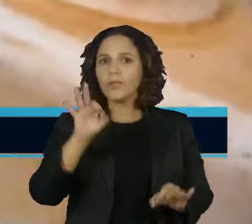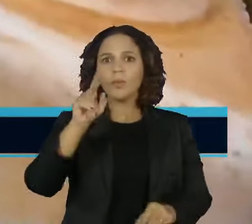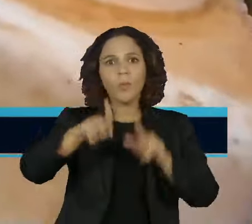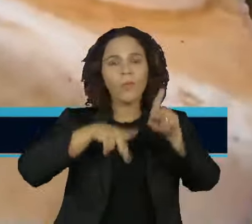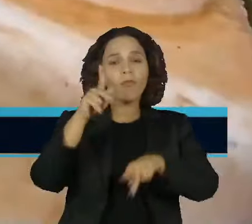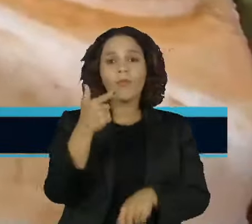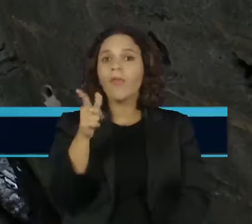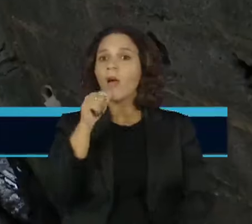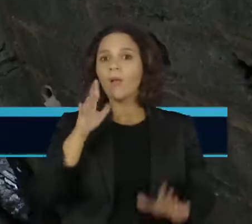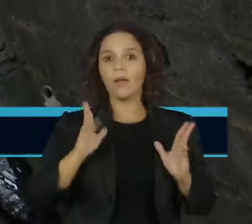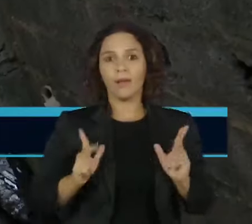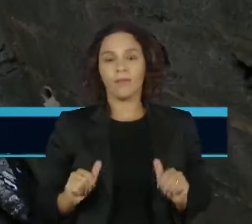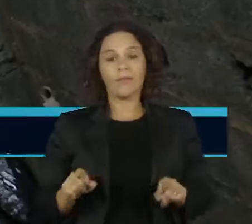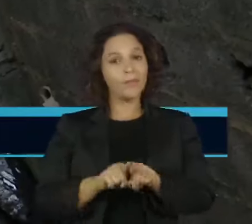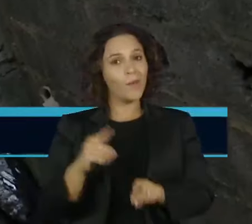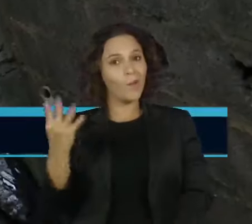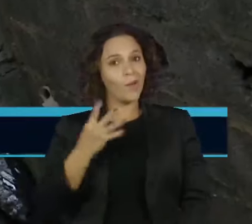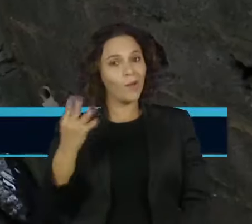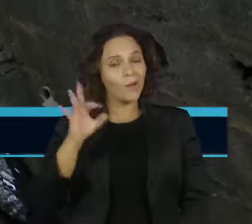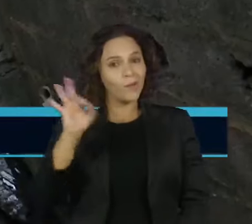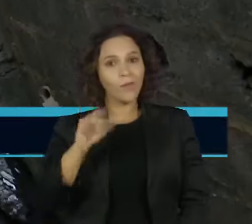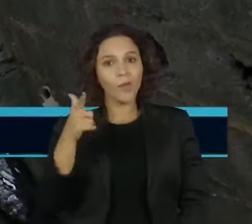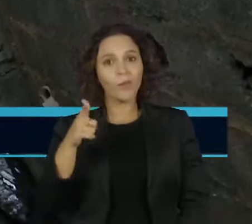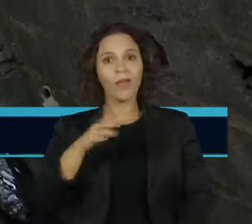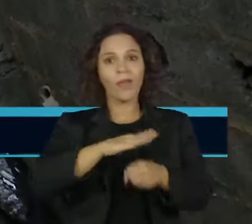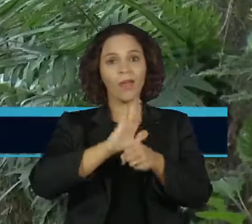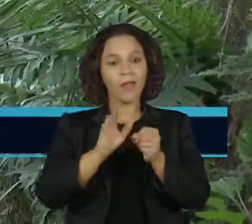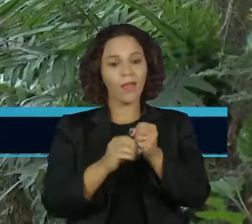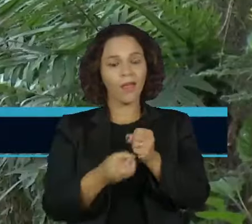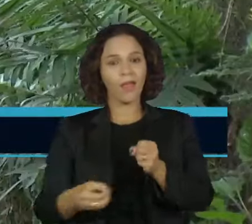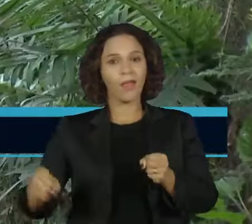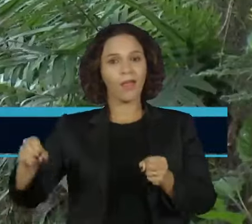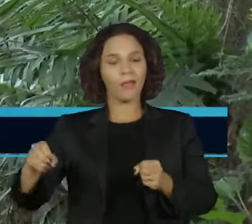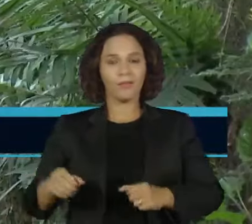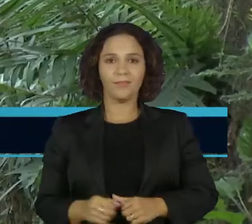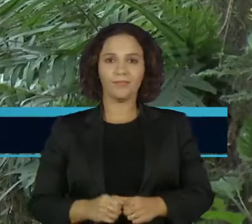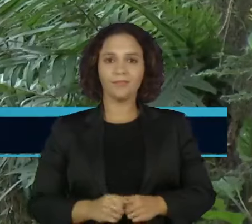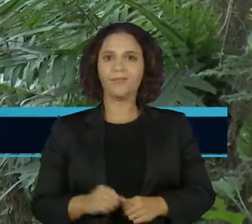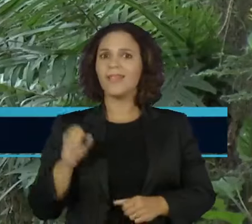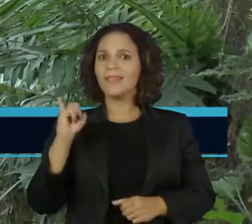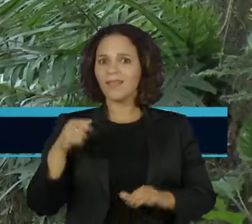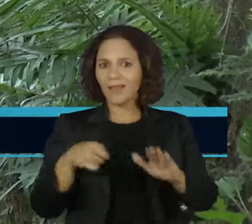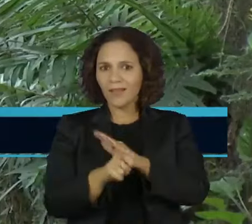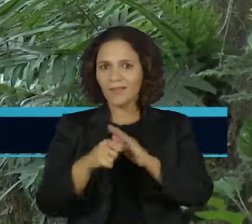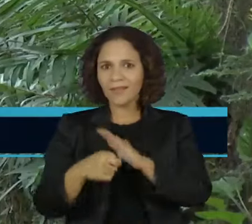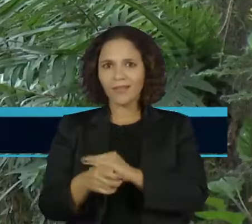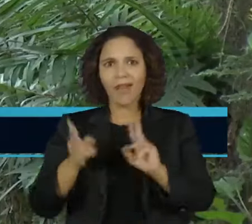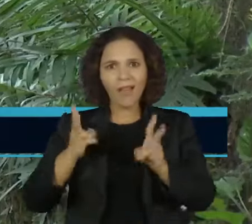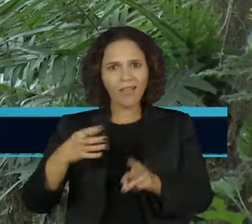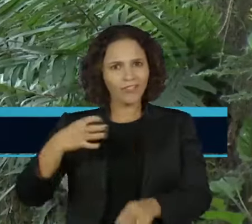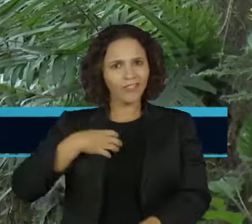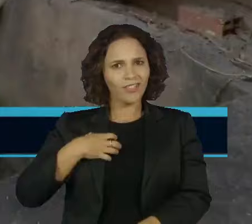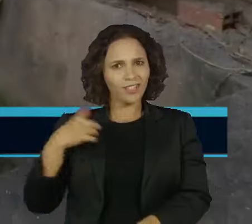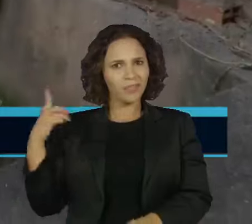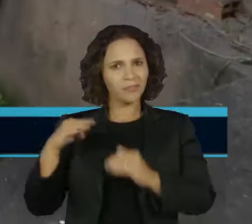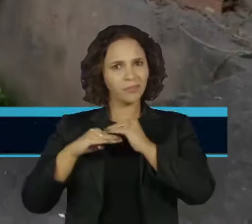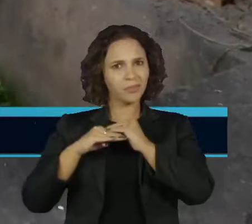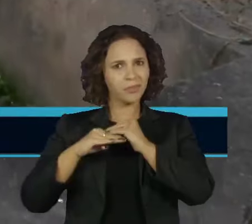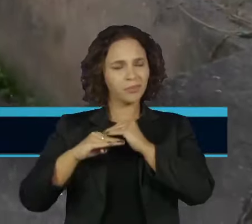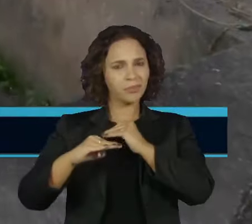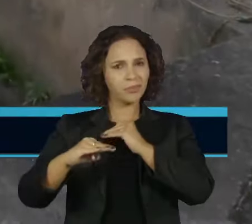potável e 44% não têm acesso à rede de esgoto. Se o ritmo dos investimentos continuar nessa velocidade,